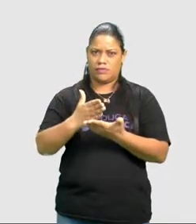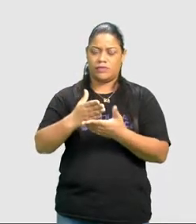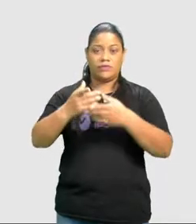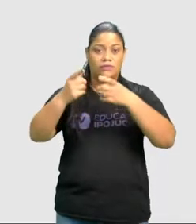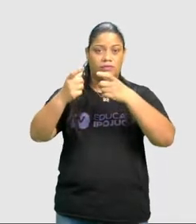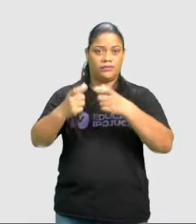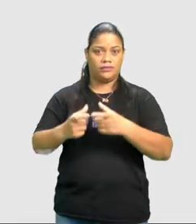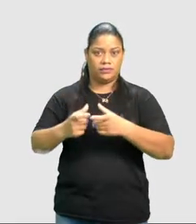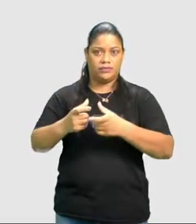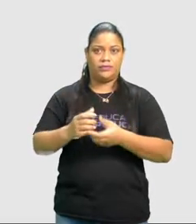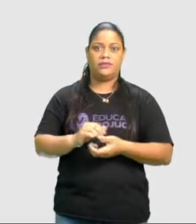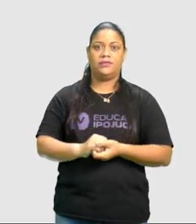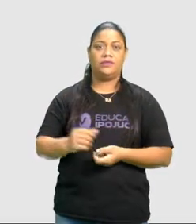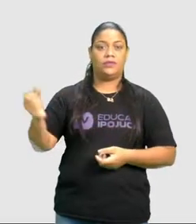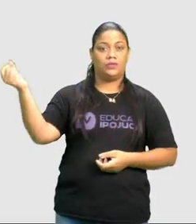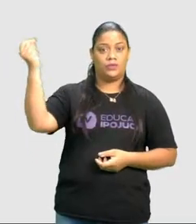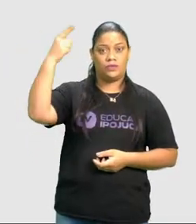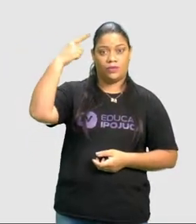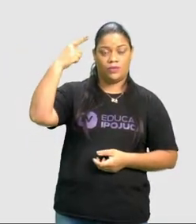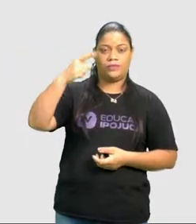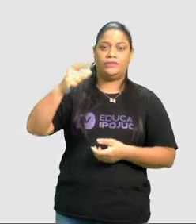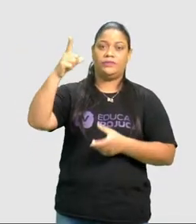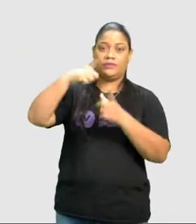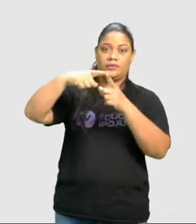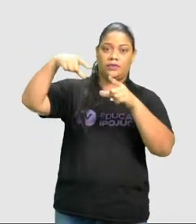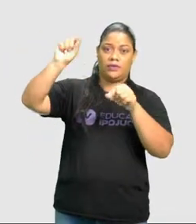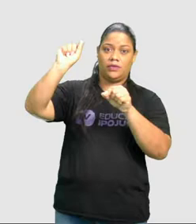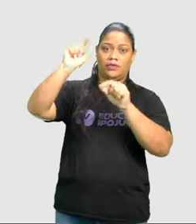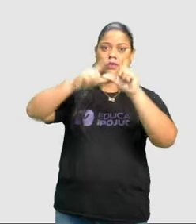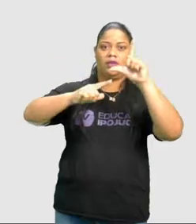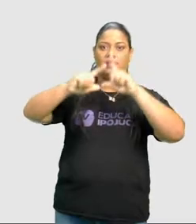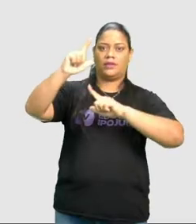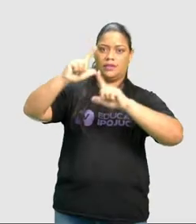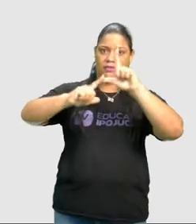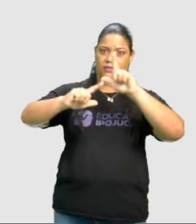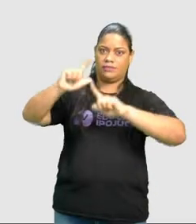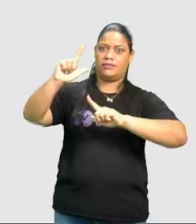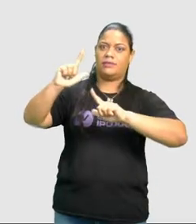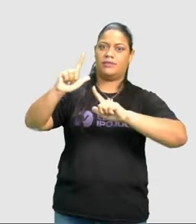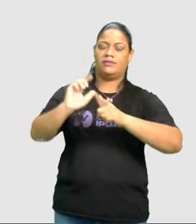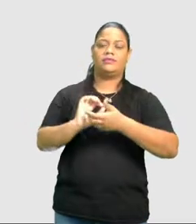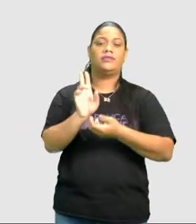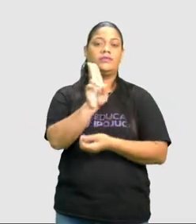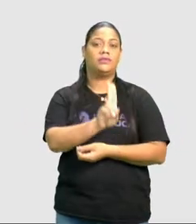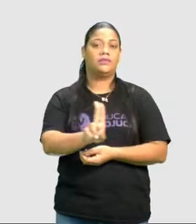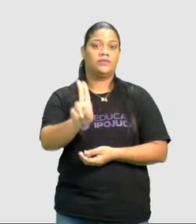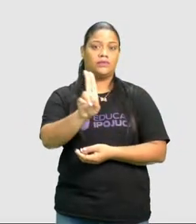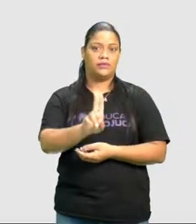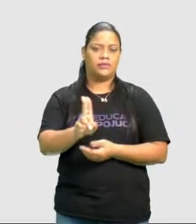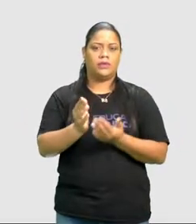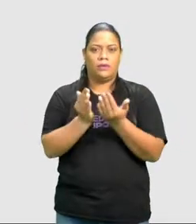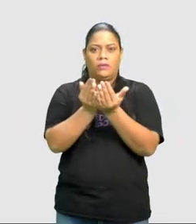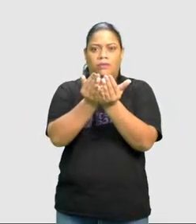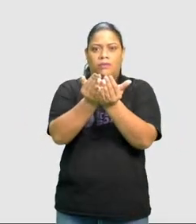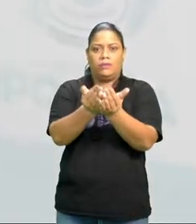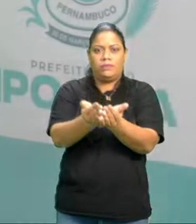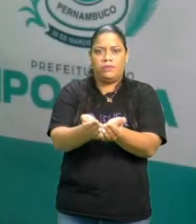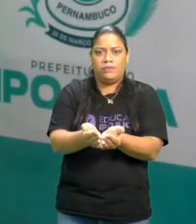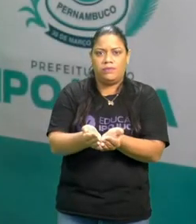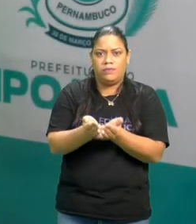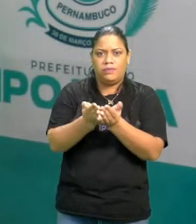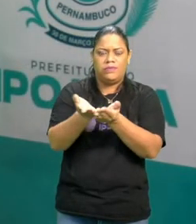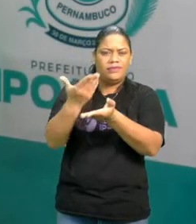espacial eram o Sol, a Lua e as estreiras. Eram muito usadas nas navegações,